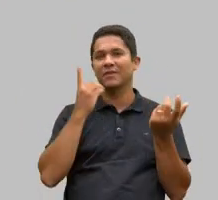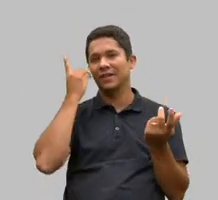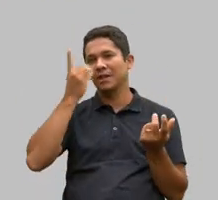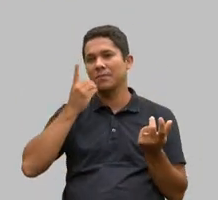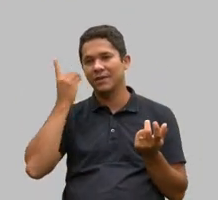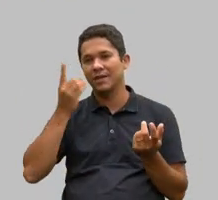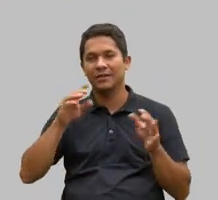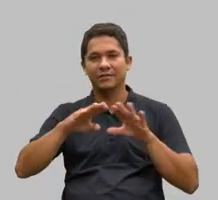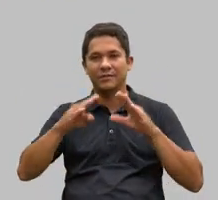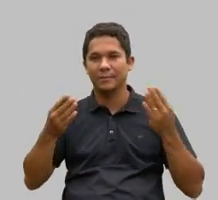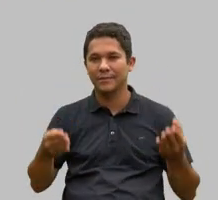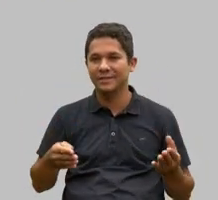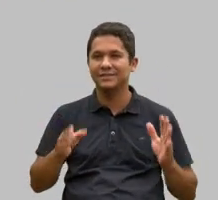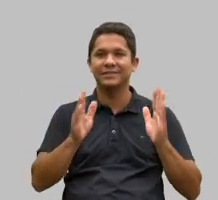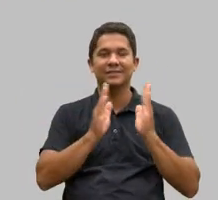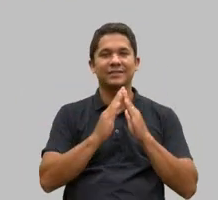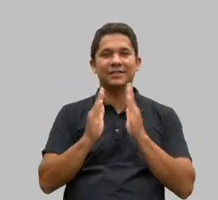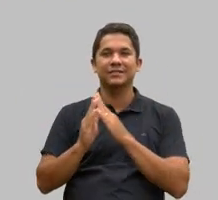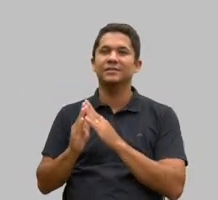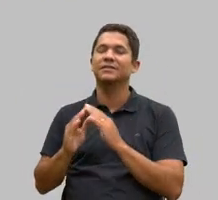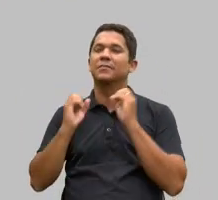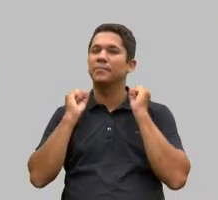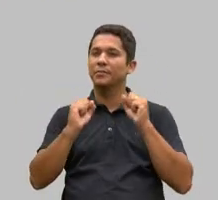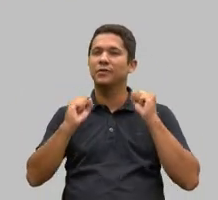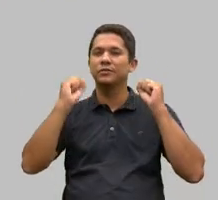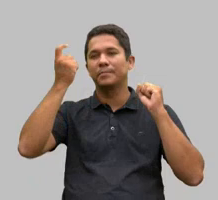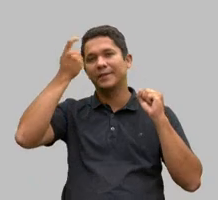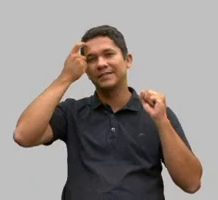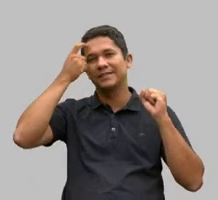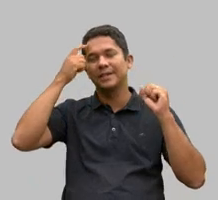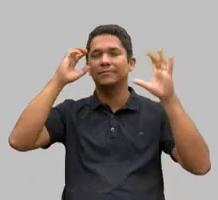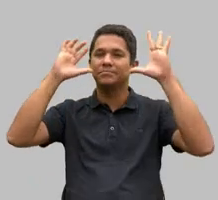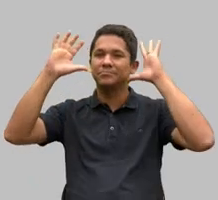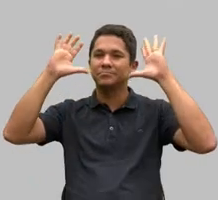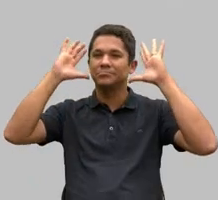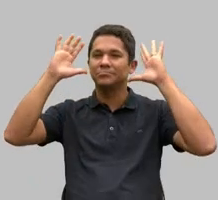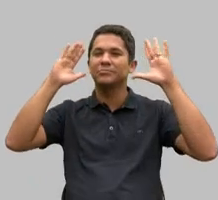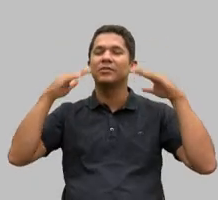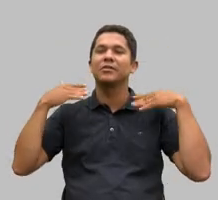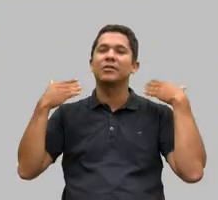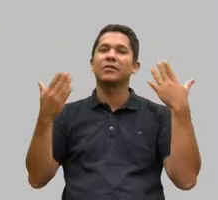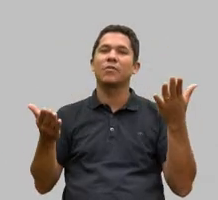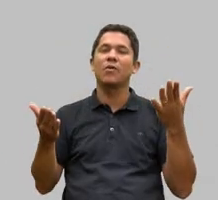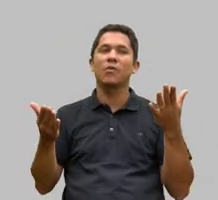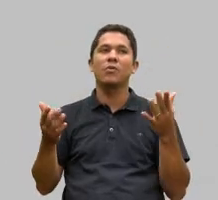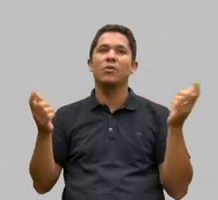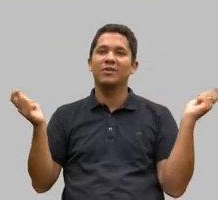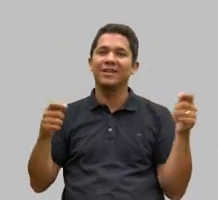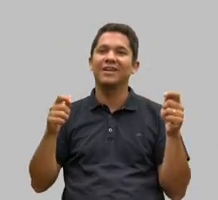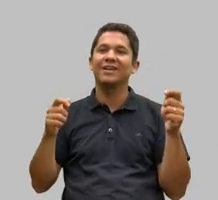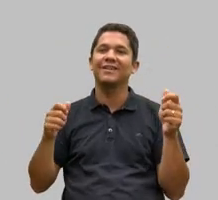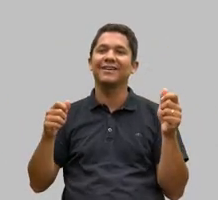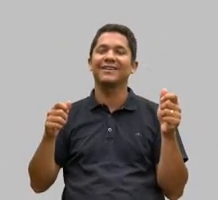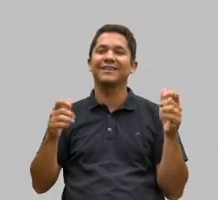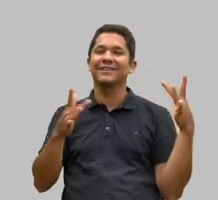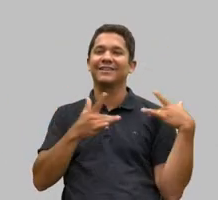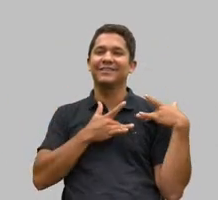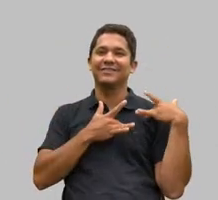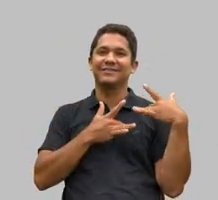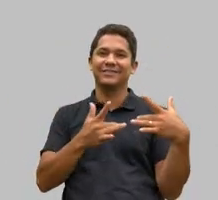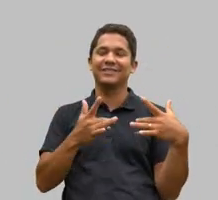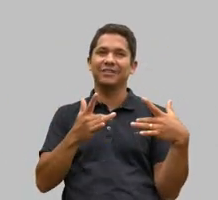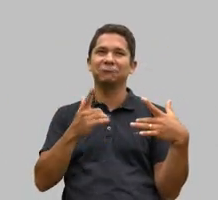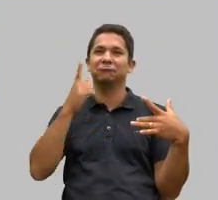casa, possam pensar qual seria a forma do voluntariado, o estado da arte que vamos chegar.